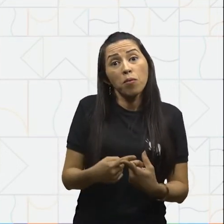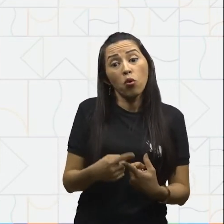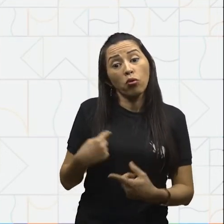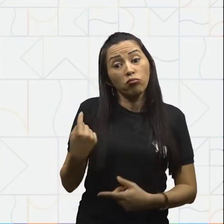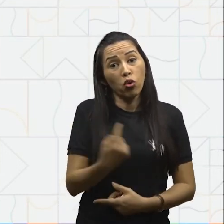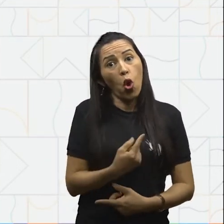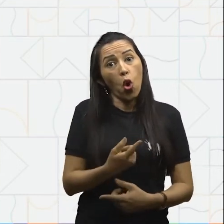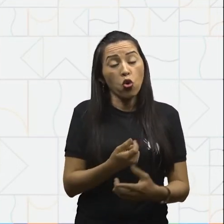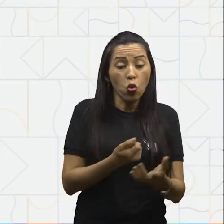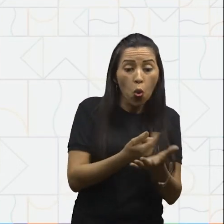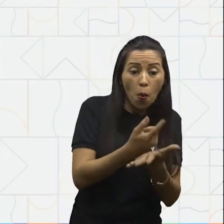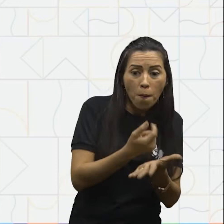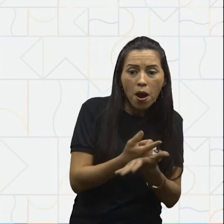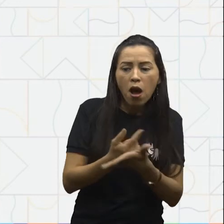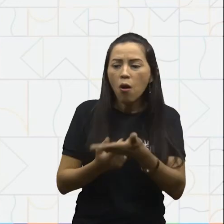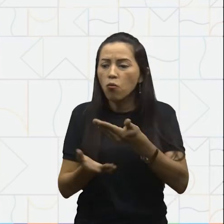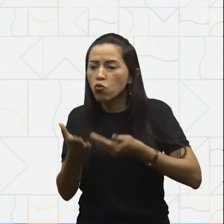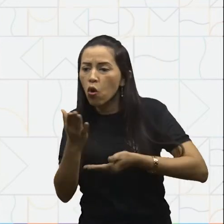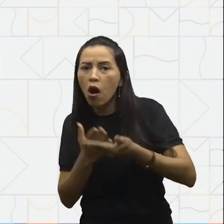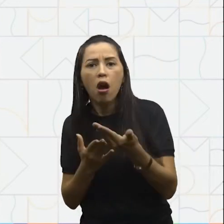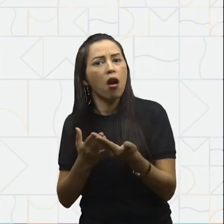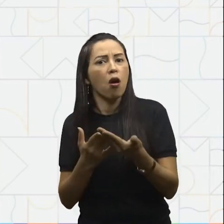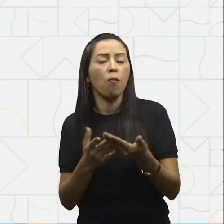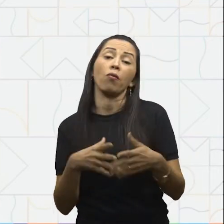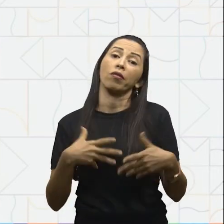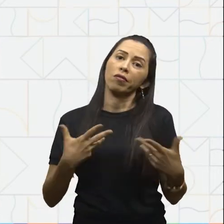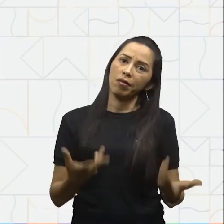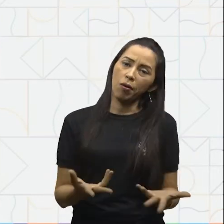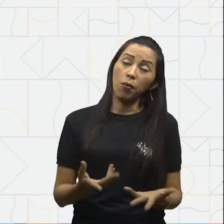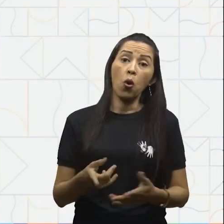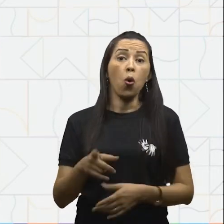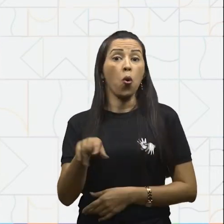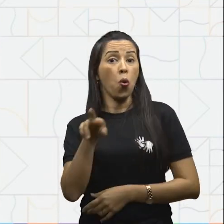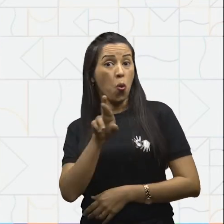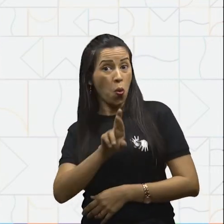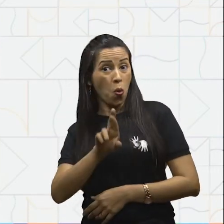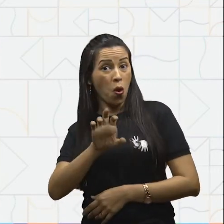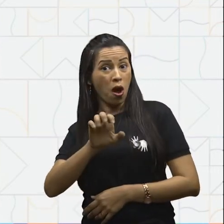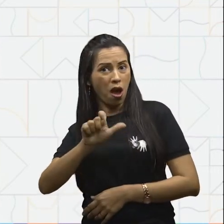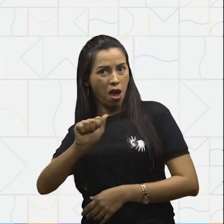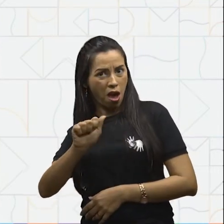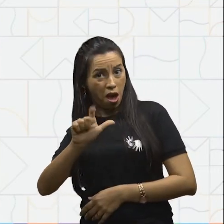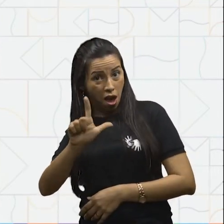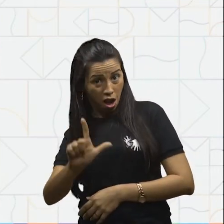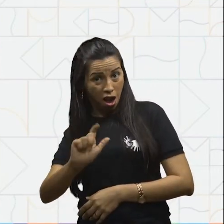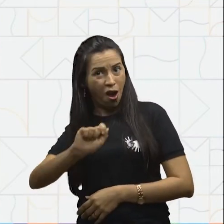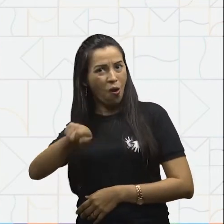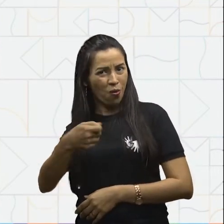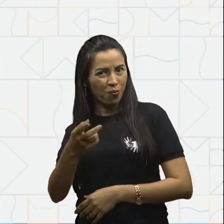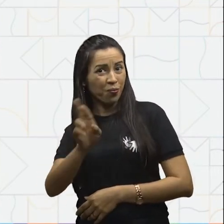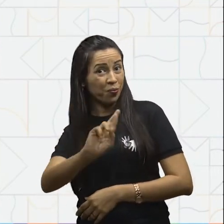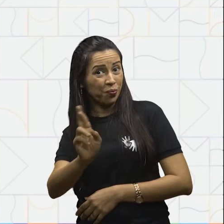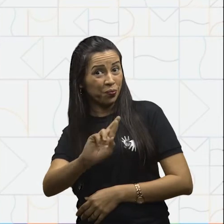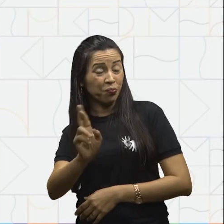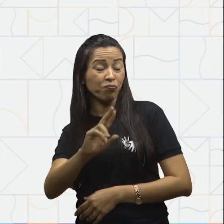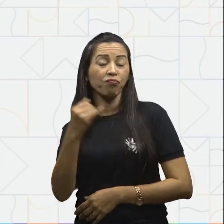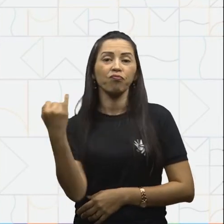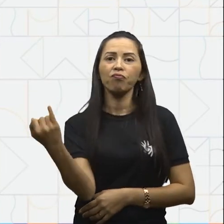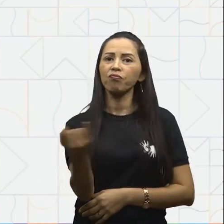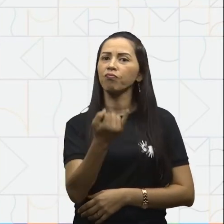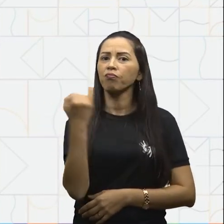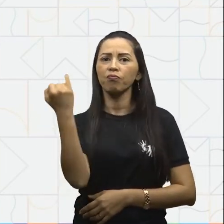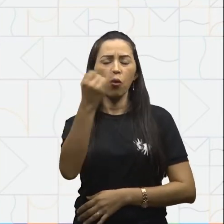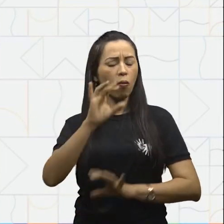as usamos. O real é o nosso patrimônio, portanto